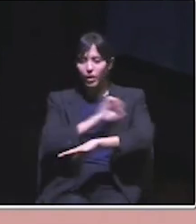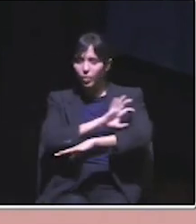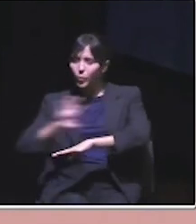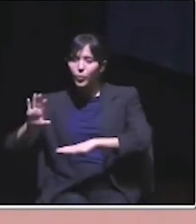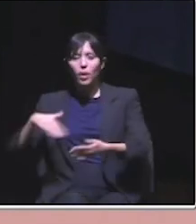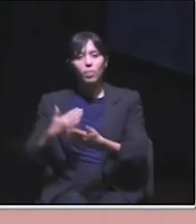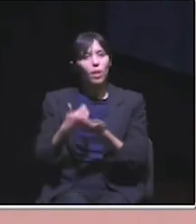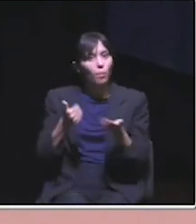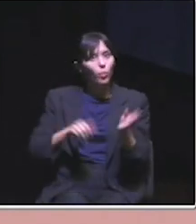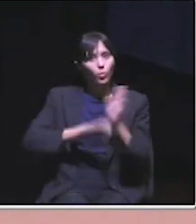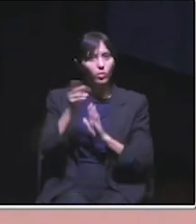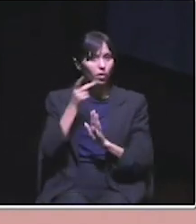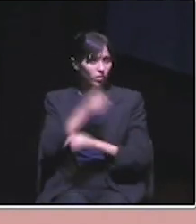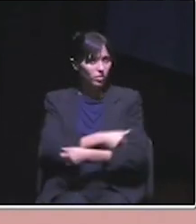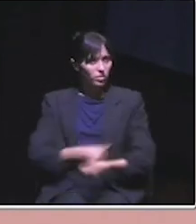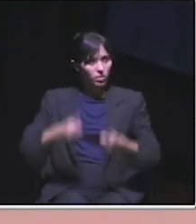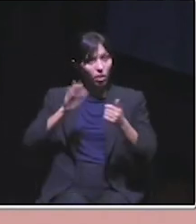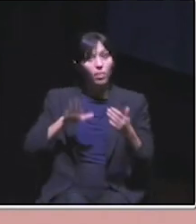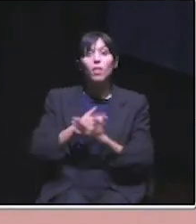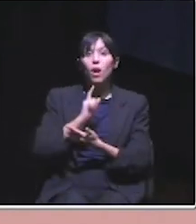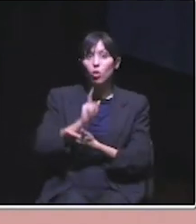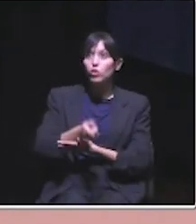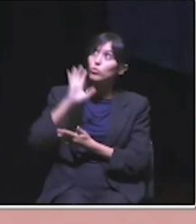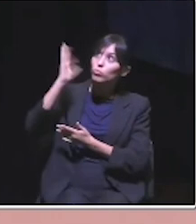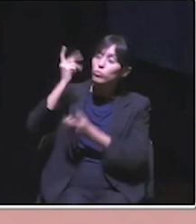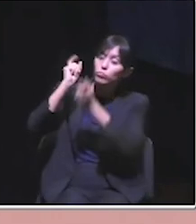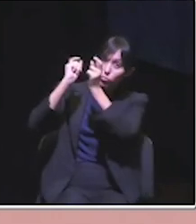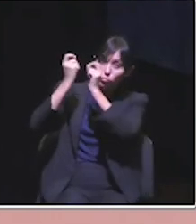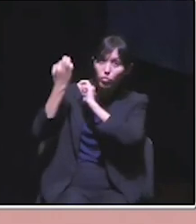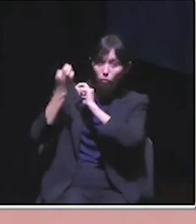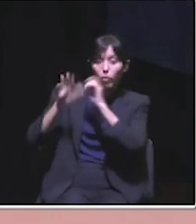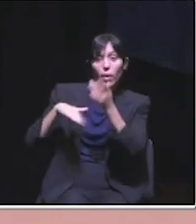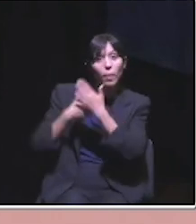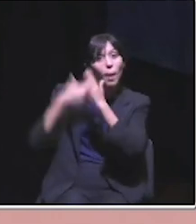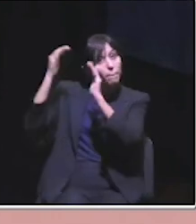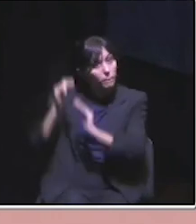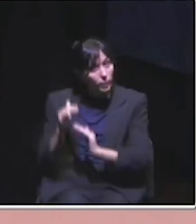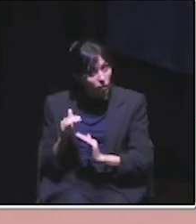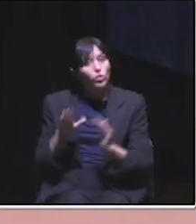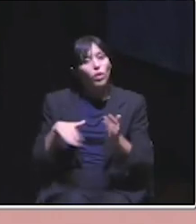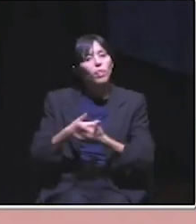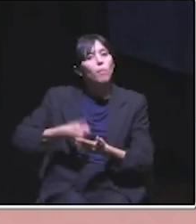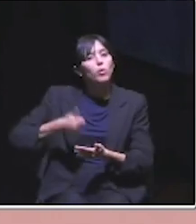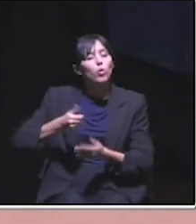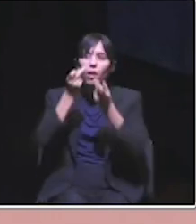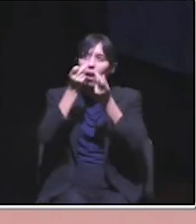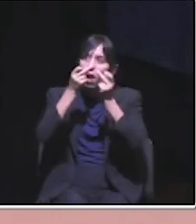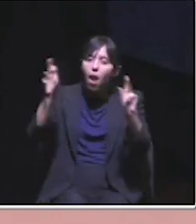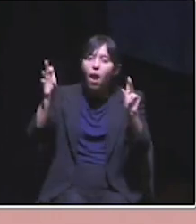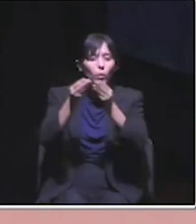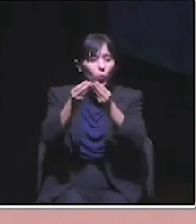de vida numa cidade, essenciais para combater as alterações climáticas, para mitigar os efeitos das alterações climáticas, para melhorar a qualidade do ar,